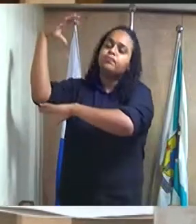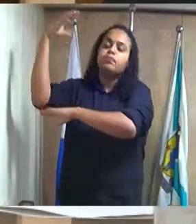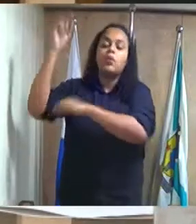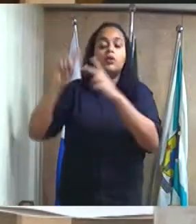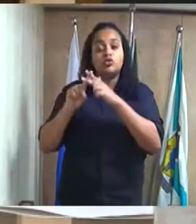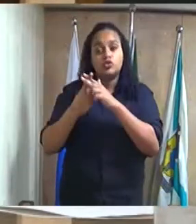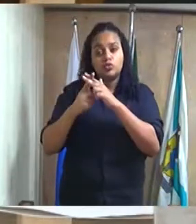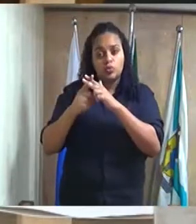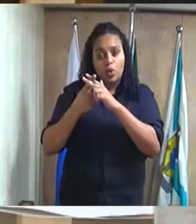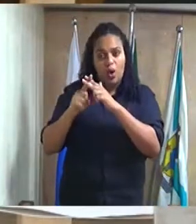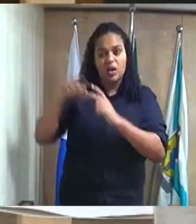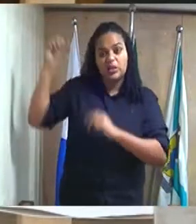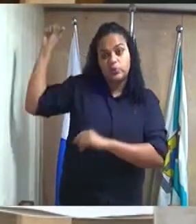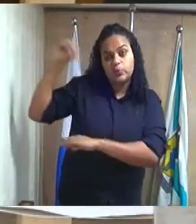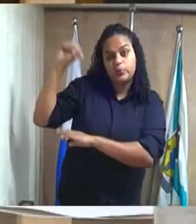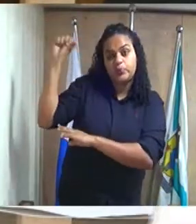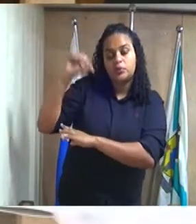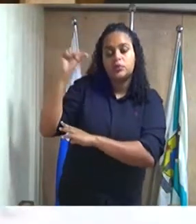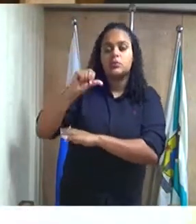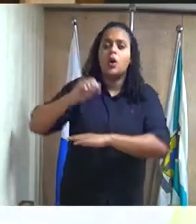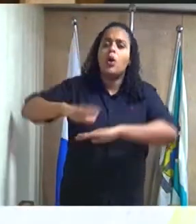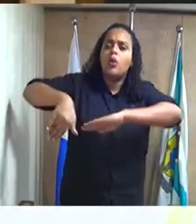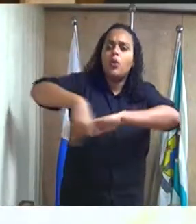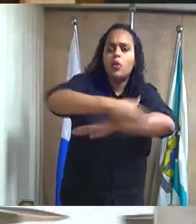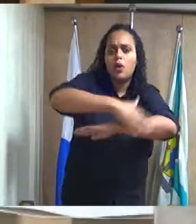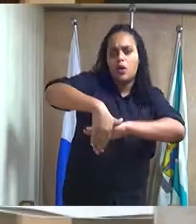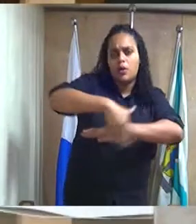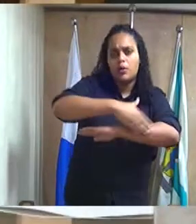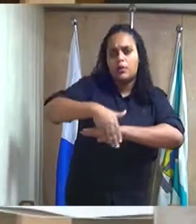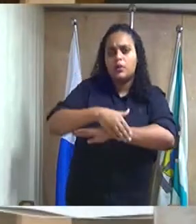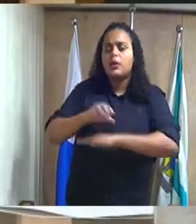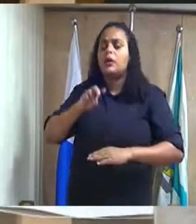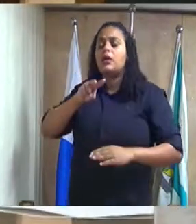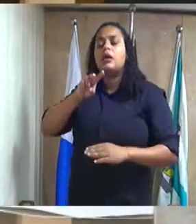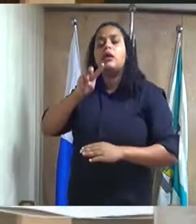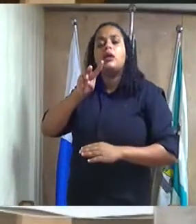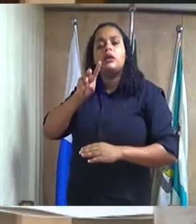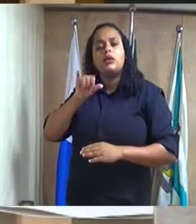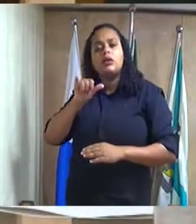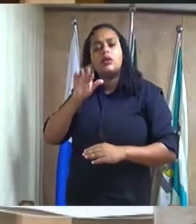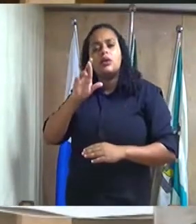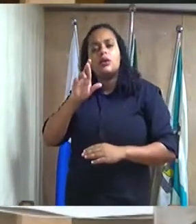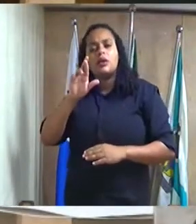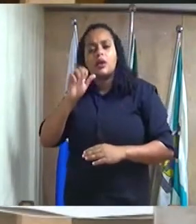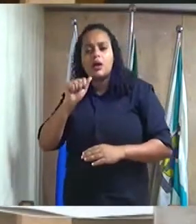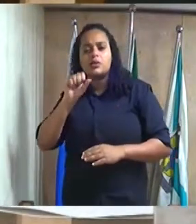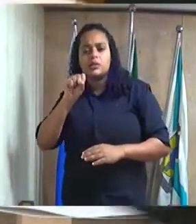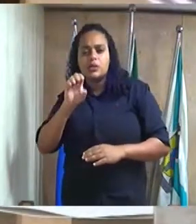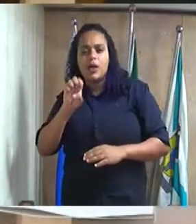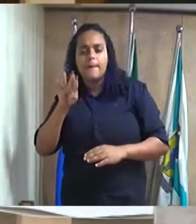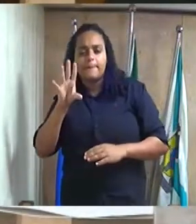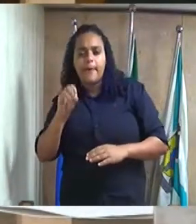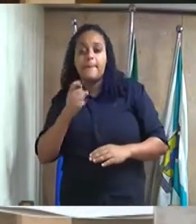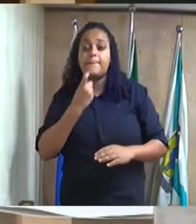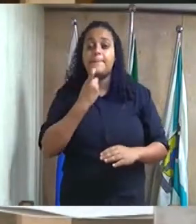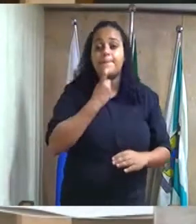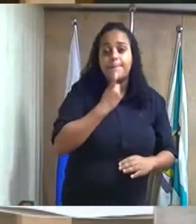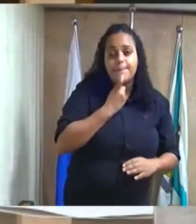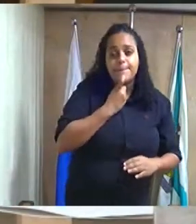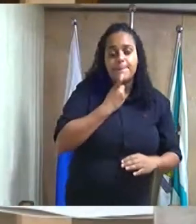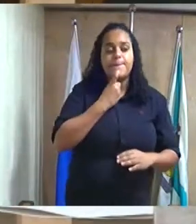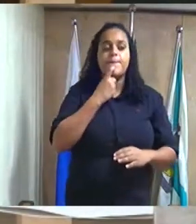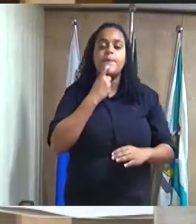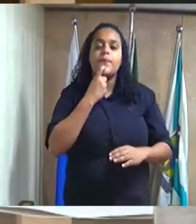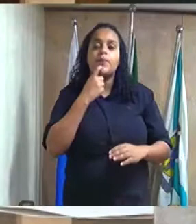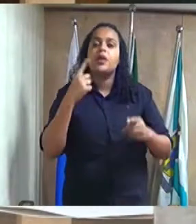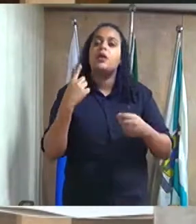troca das lâmpadas queimadas ao longo da rua Iracema de Alencar principalmente no trecho entre a frente